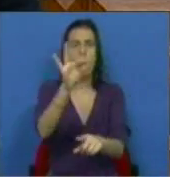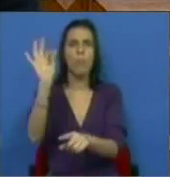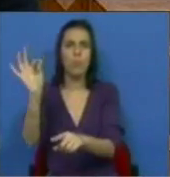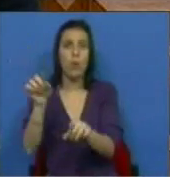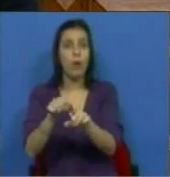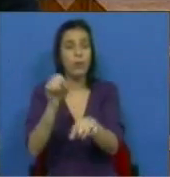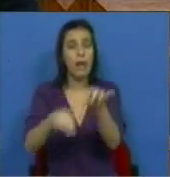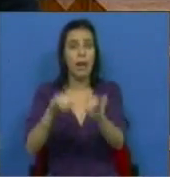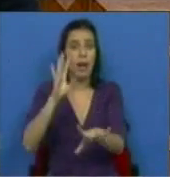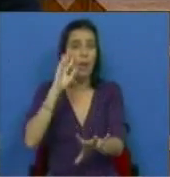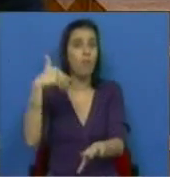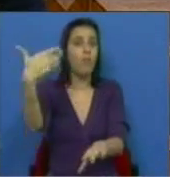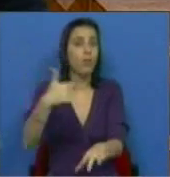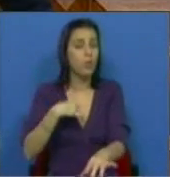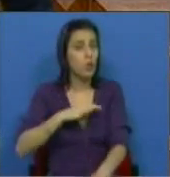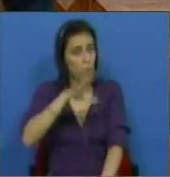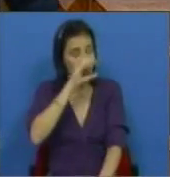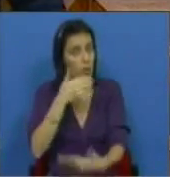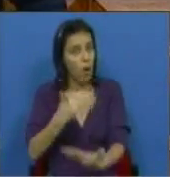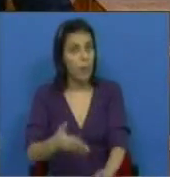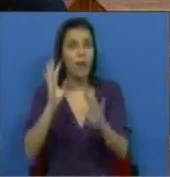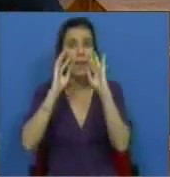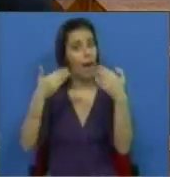que põem em causa o futuro do nosso país. Sr. Ministro, muito obrigada pela sua atenção.